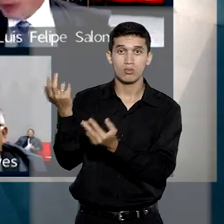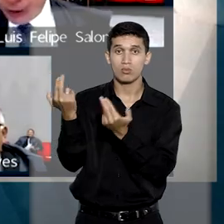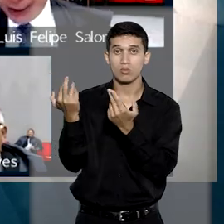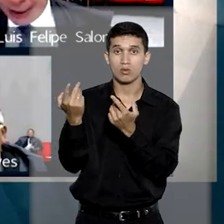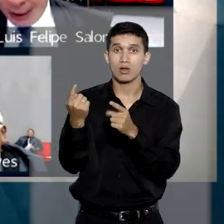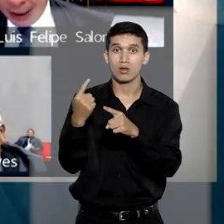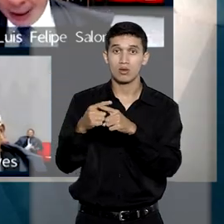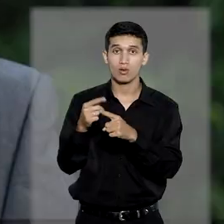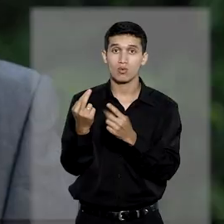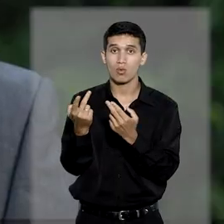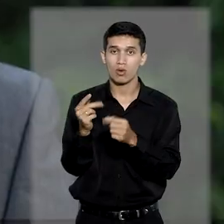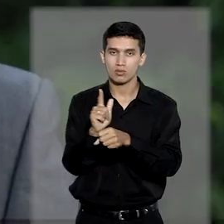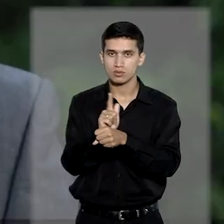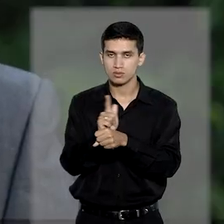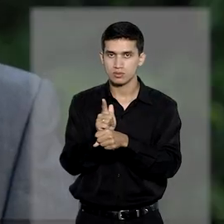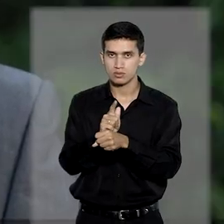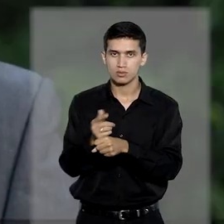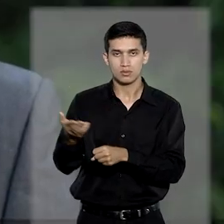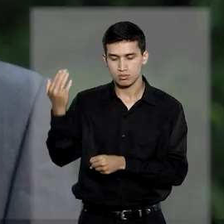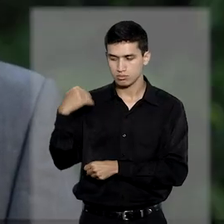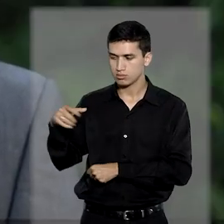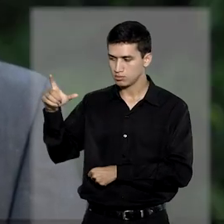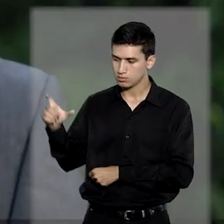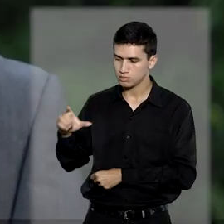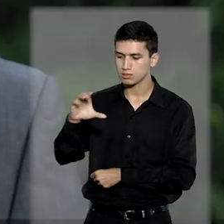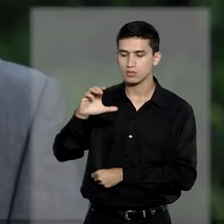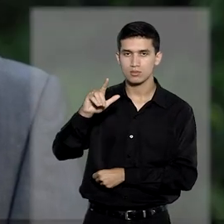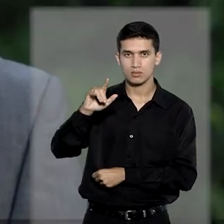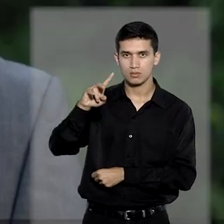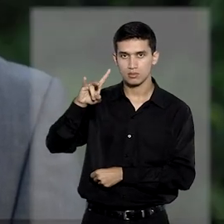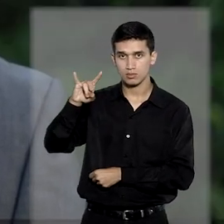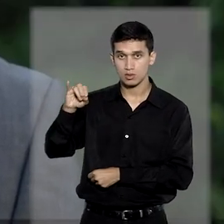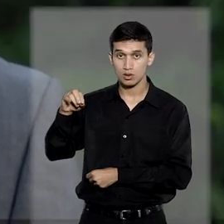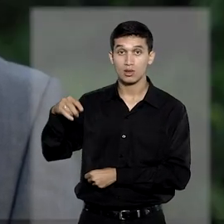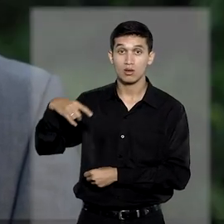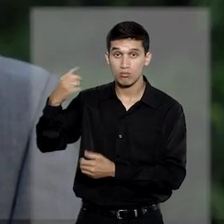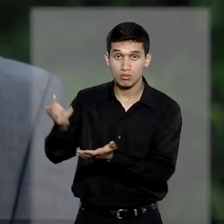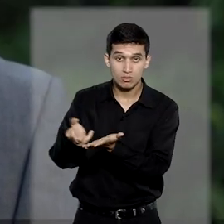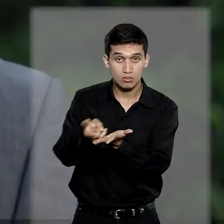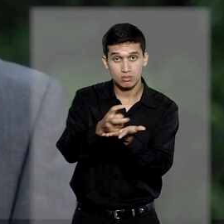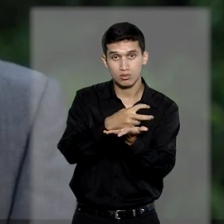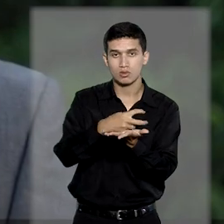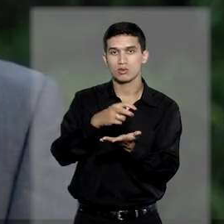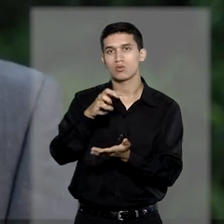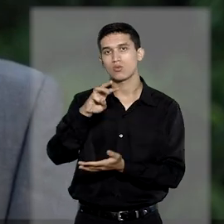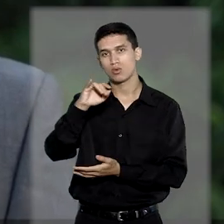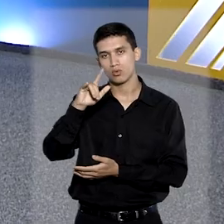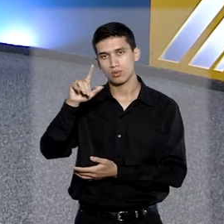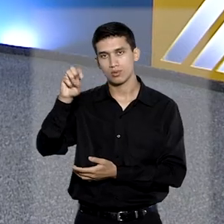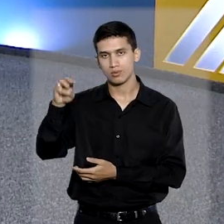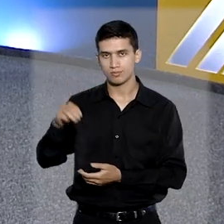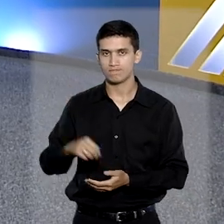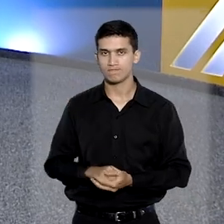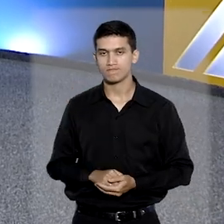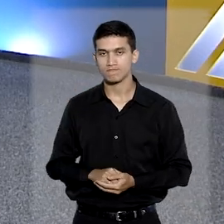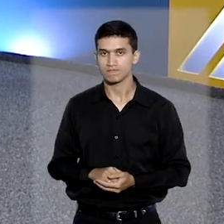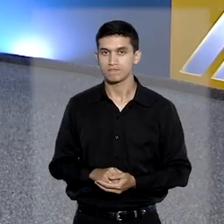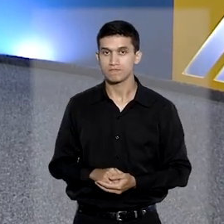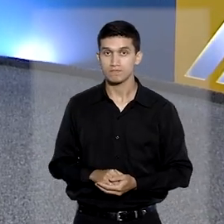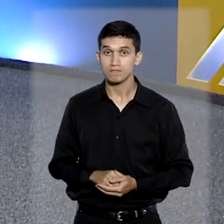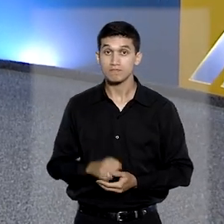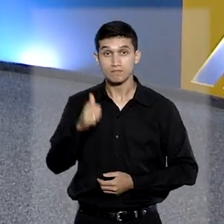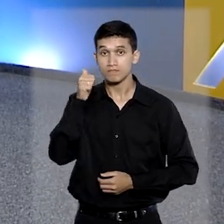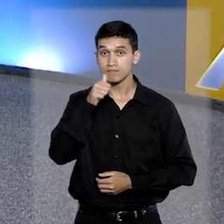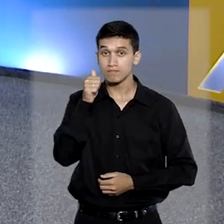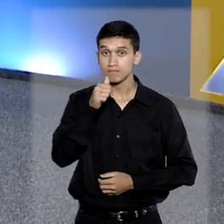a mesma gestão, uma vez que Cláudio Castro foi empossado governador depois do impeachment de Wilson Witzel. Mulher em